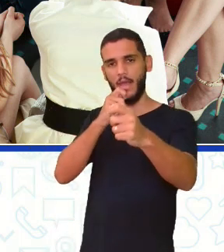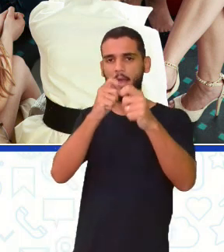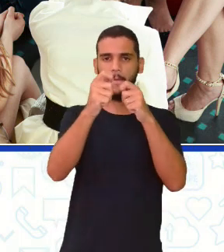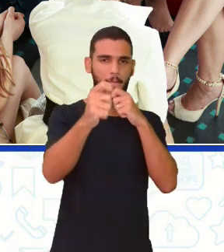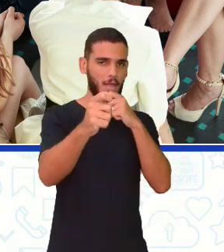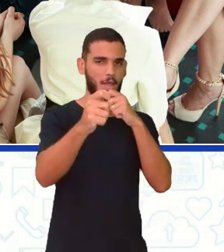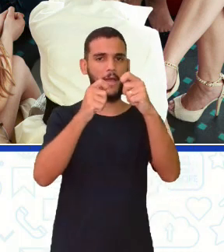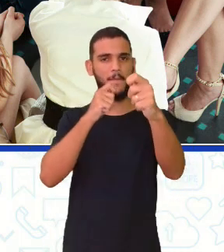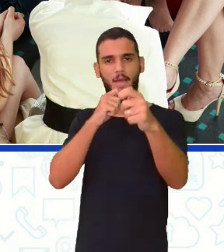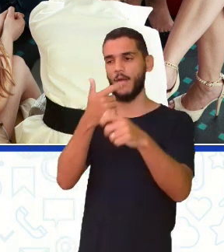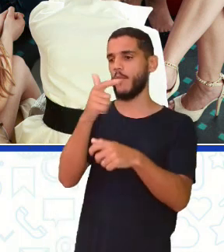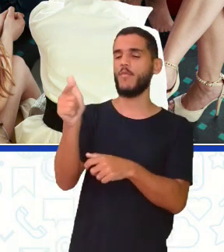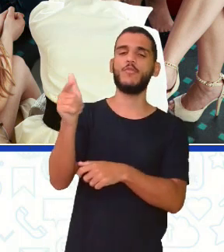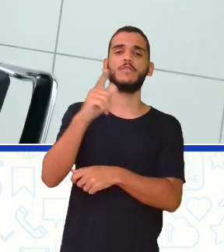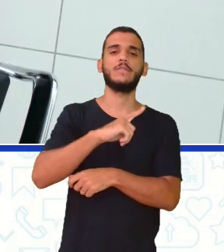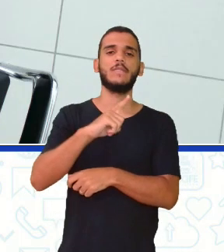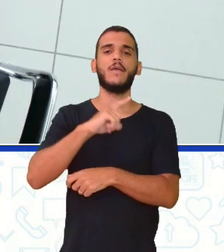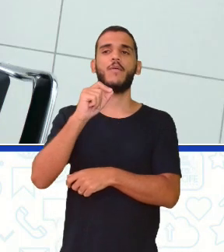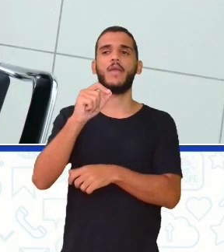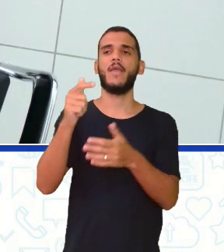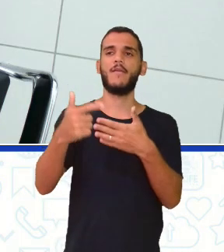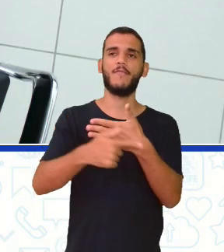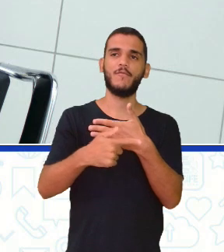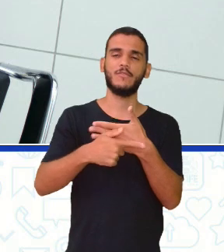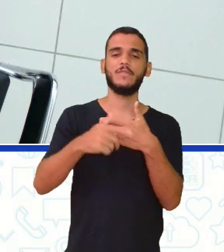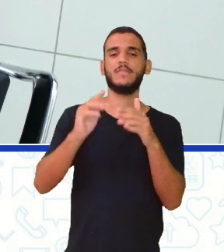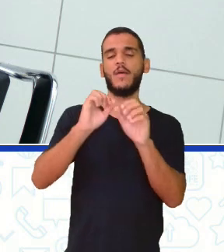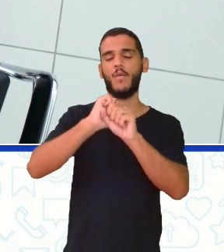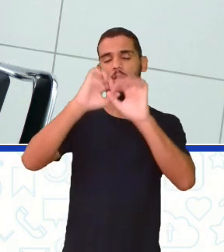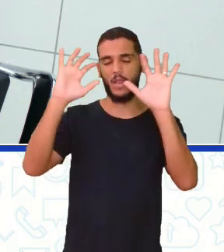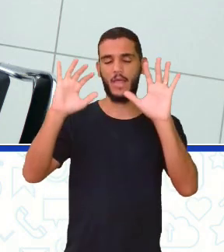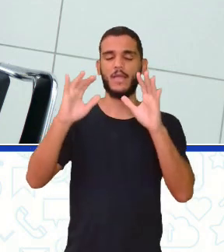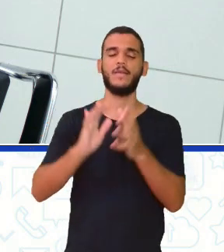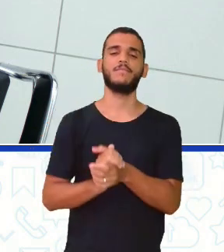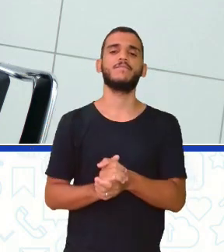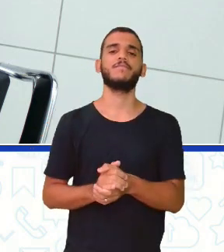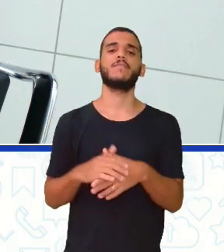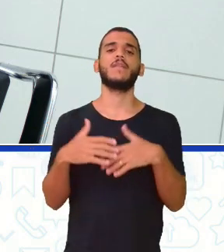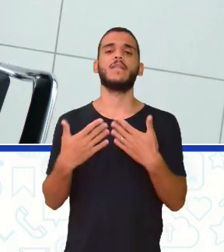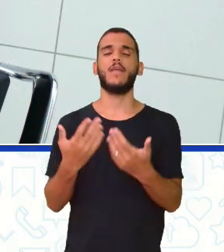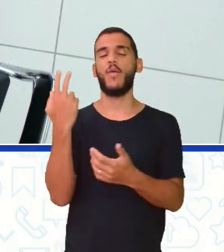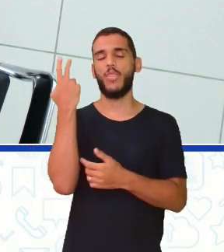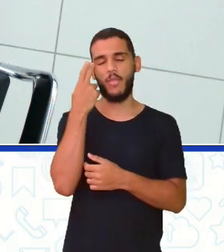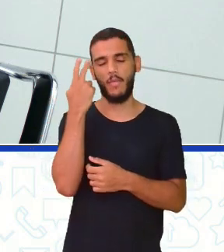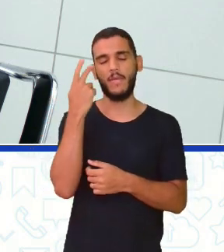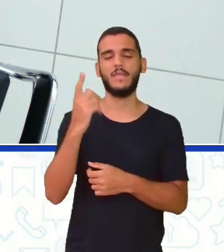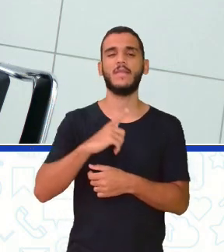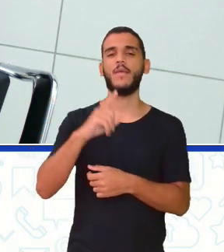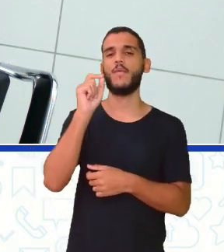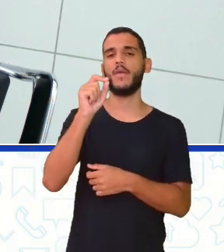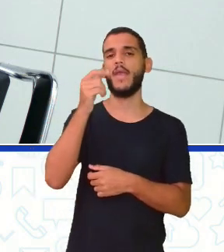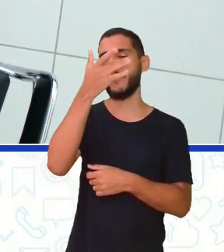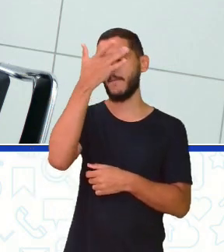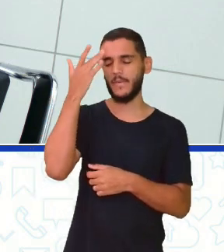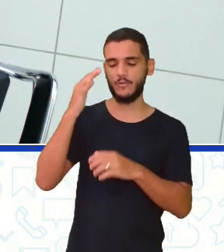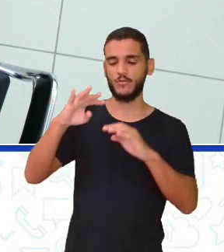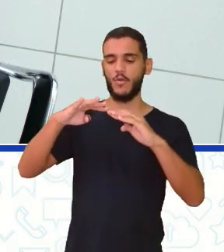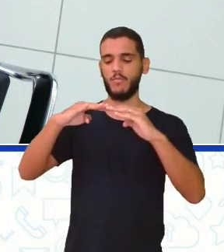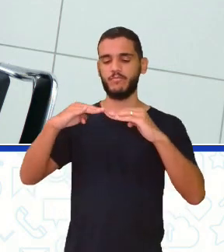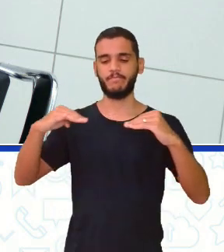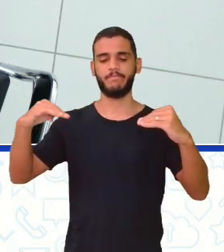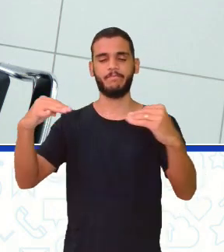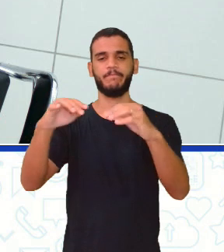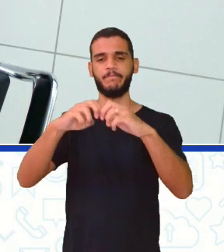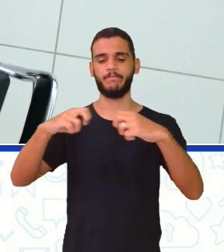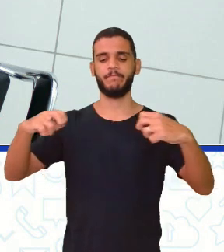preenchem os papéis específicos, né? E aí, os painéis geralmente tentam fazer com que os membros da plateia se sintam parte de um